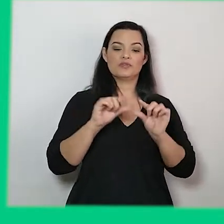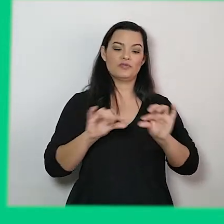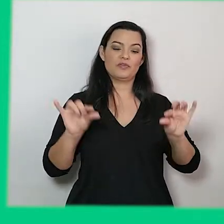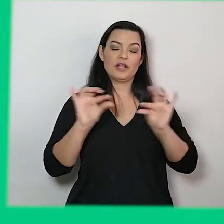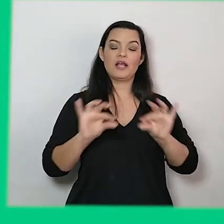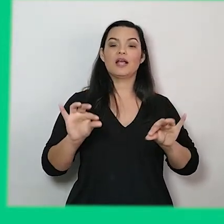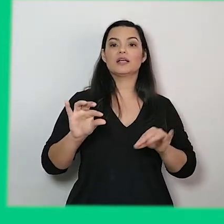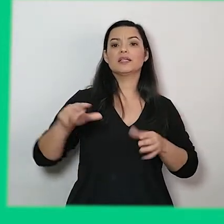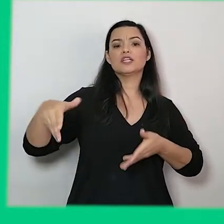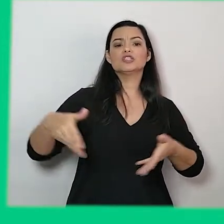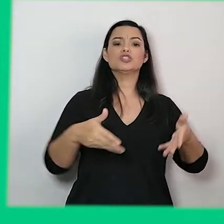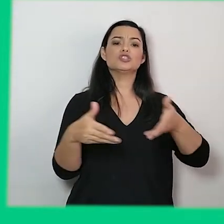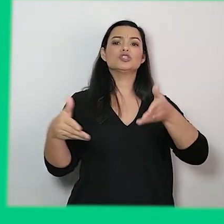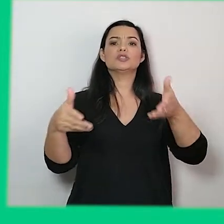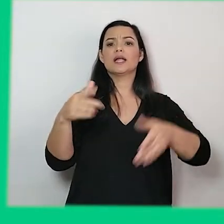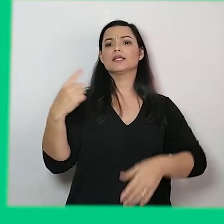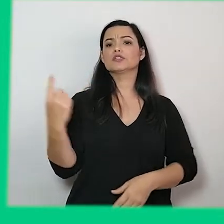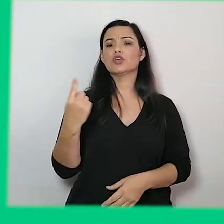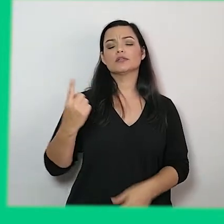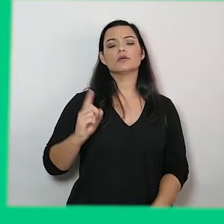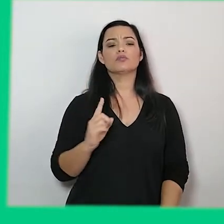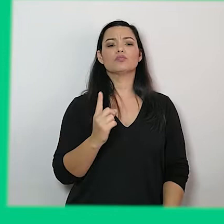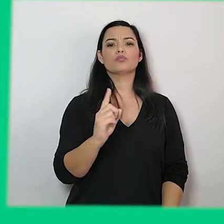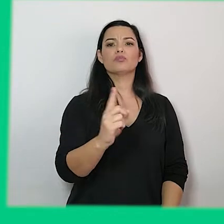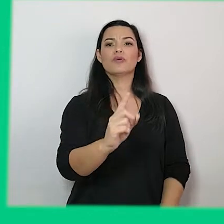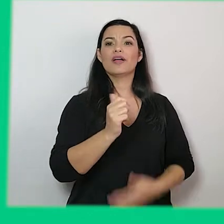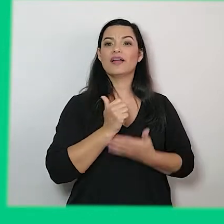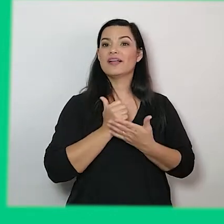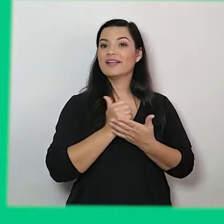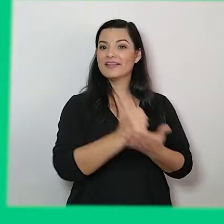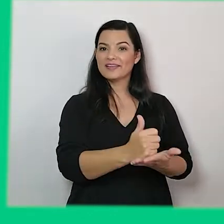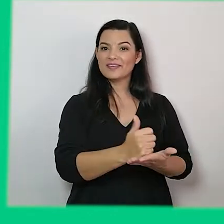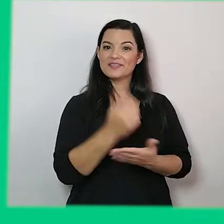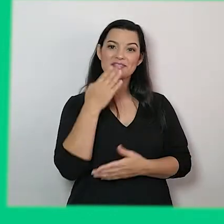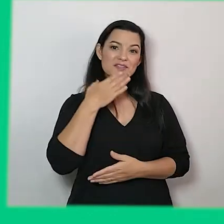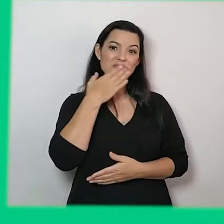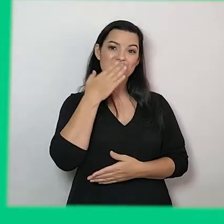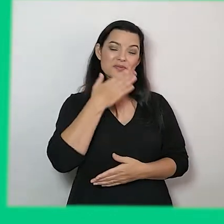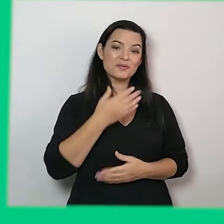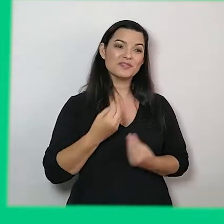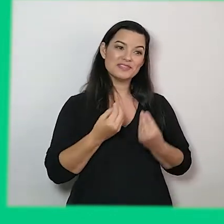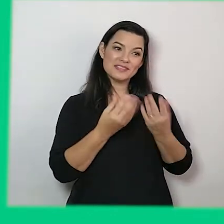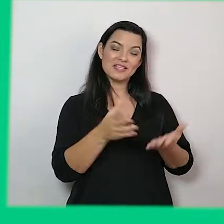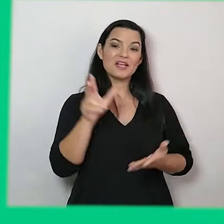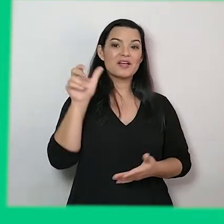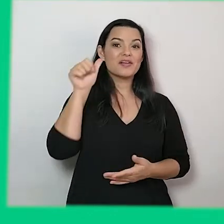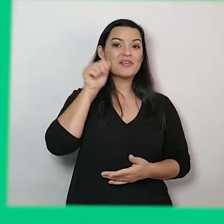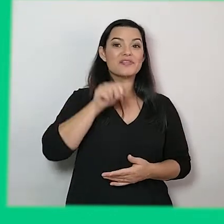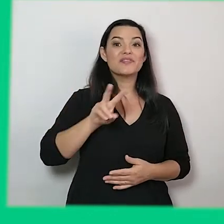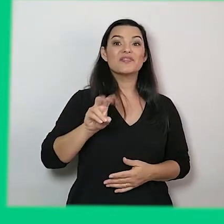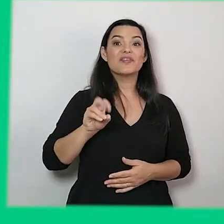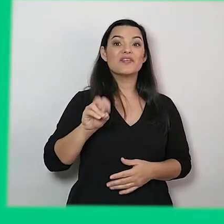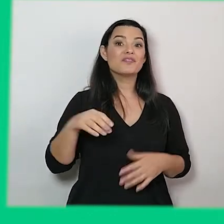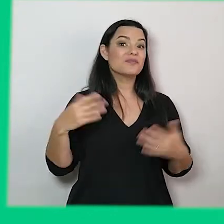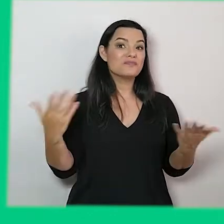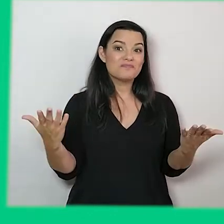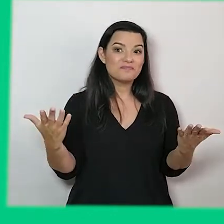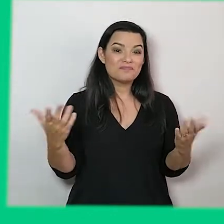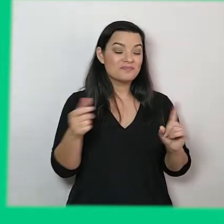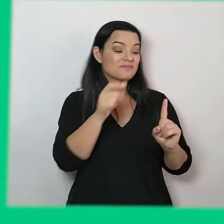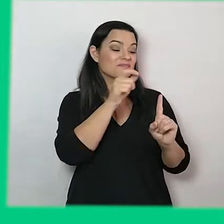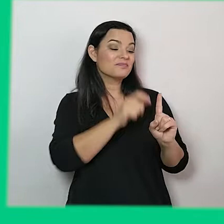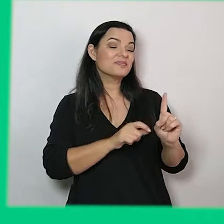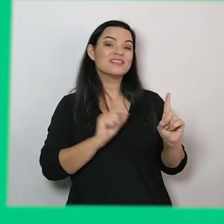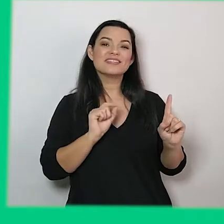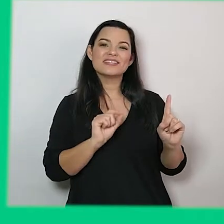sozinha levar alguns doces para a vovozinha. Quem é a nossa